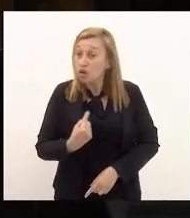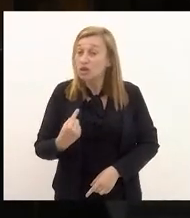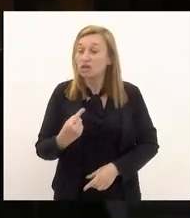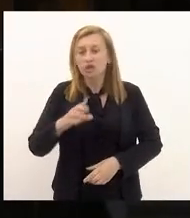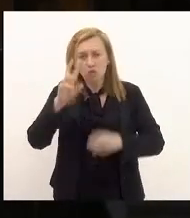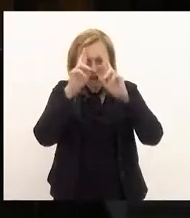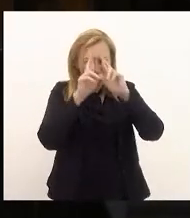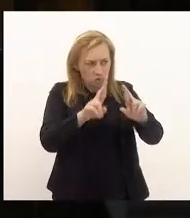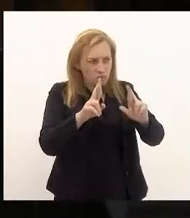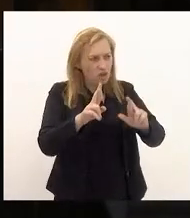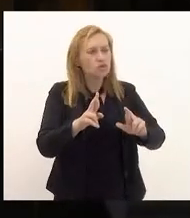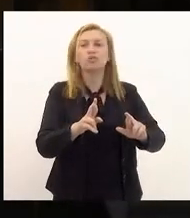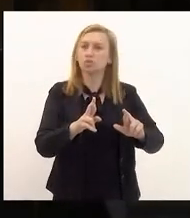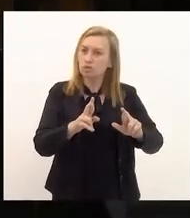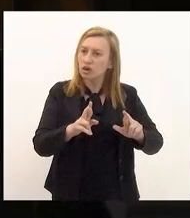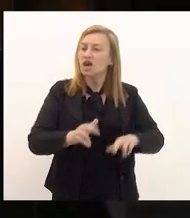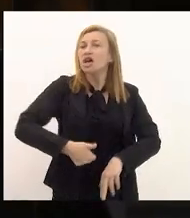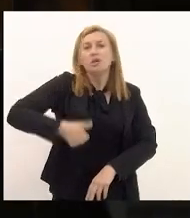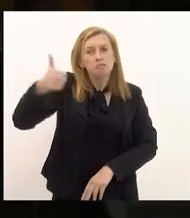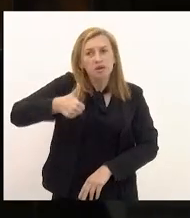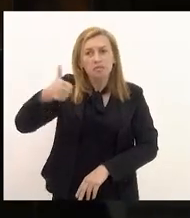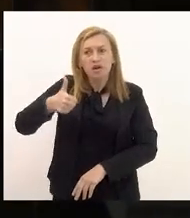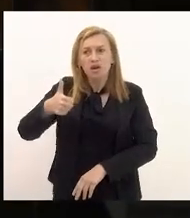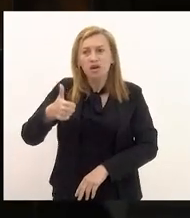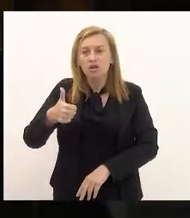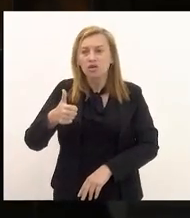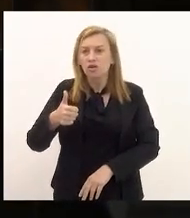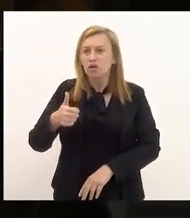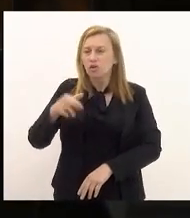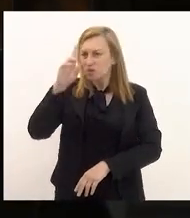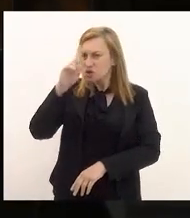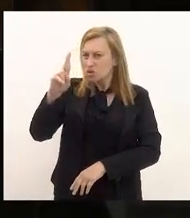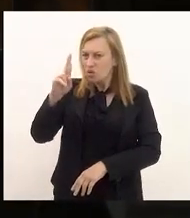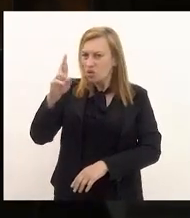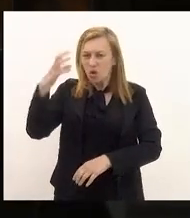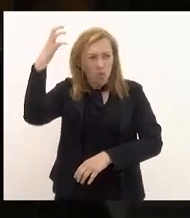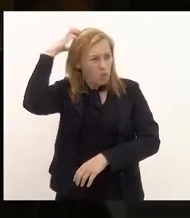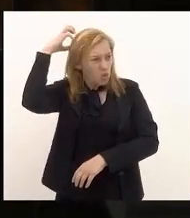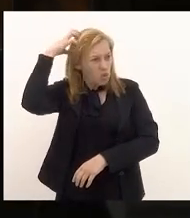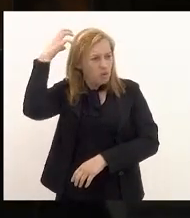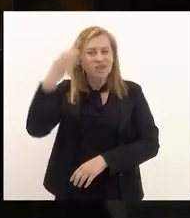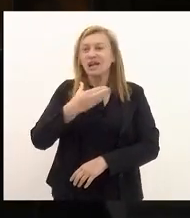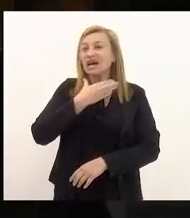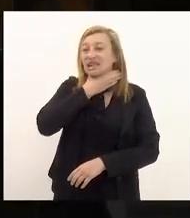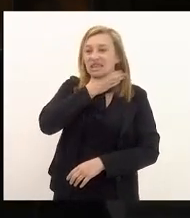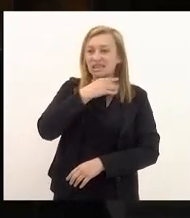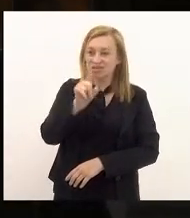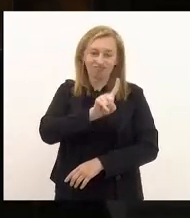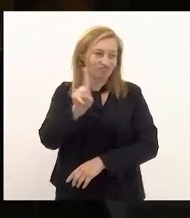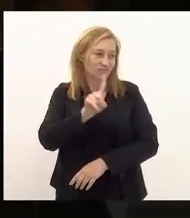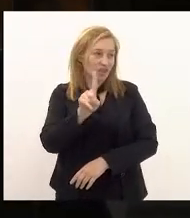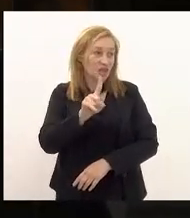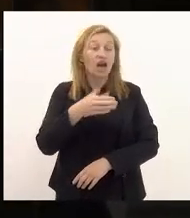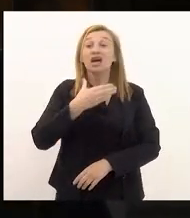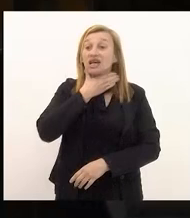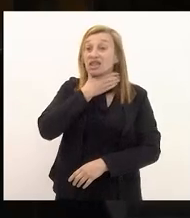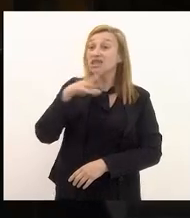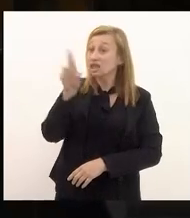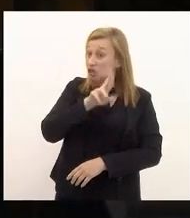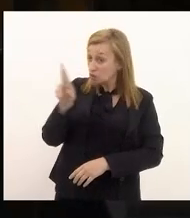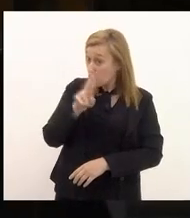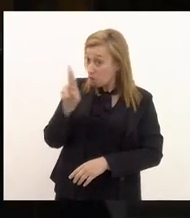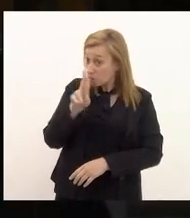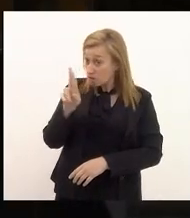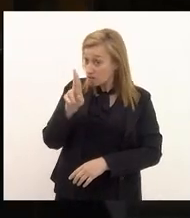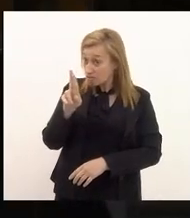máximo respeito em primeiro lugar porque não foram os senhores os responsáveis por essa crise essa crise tem nome e sobrenome foi